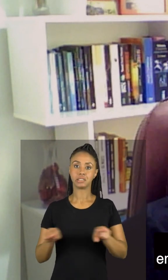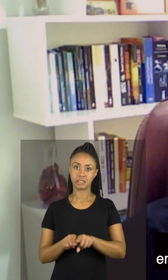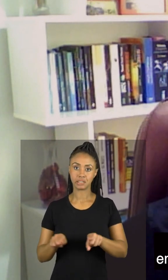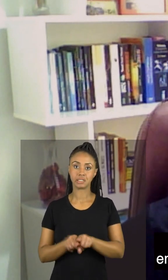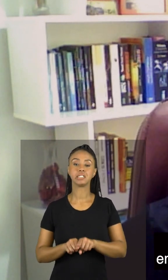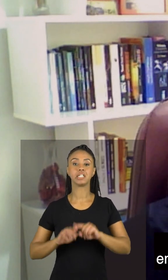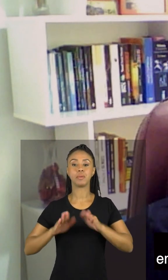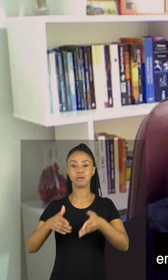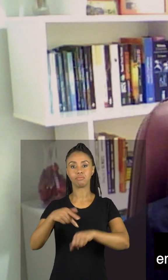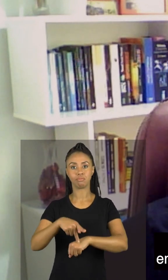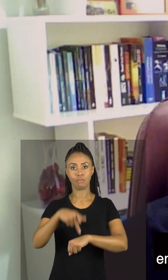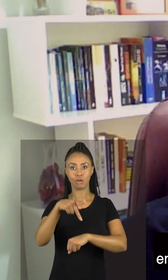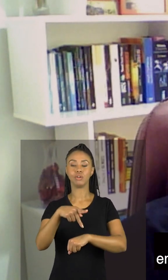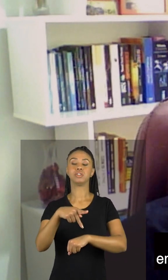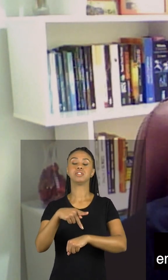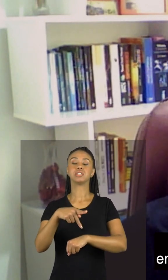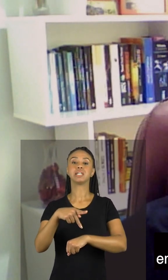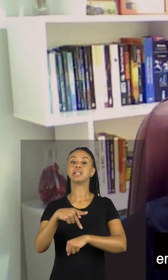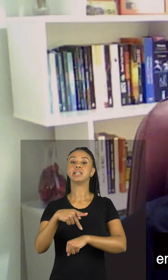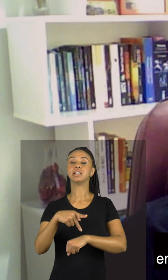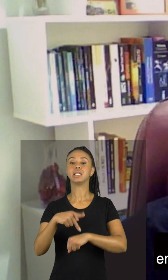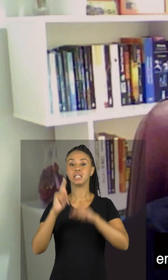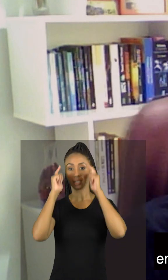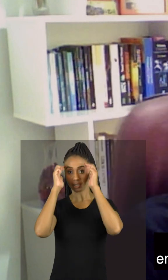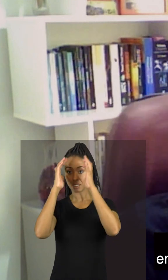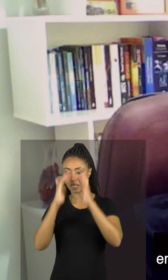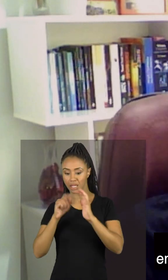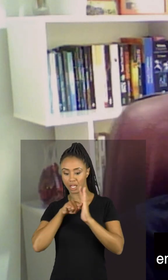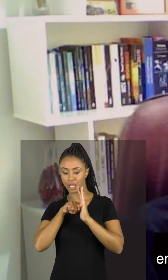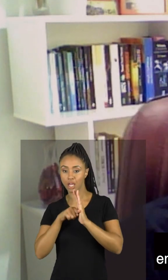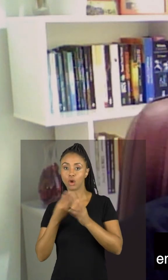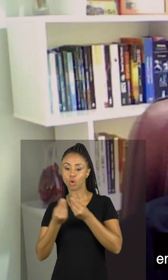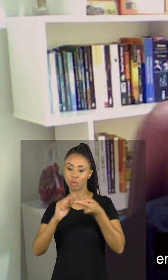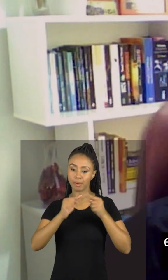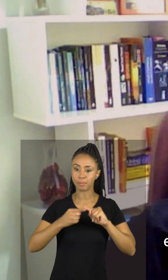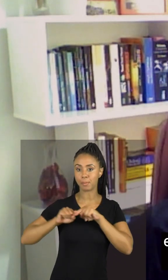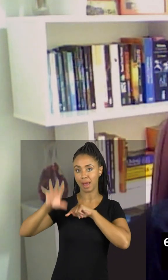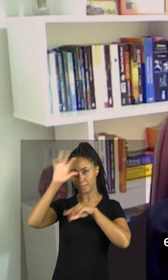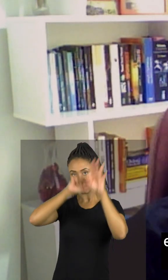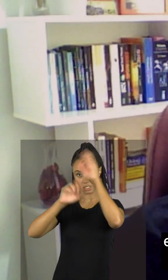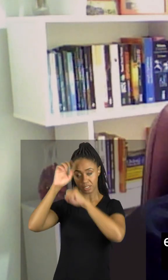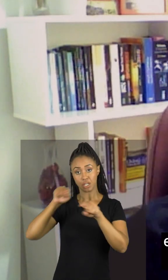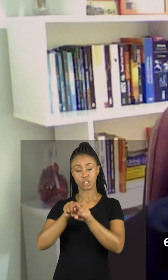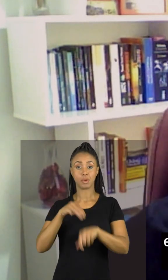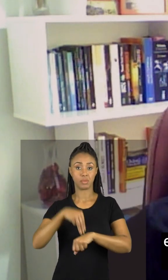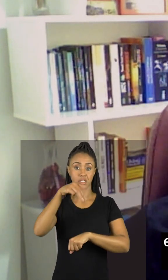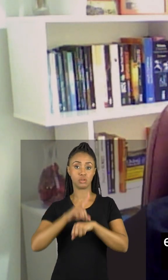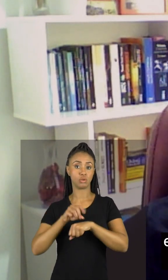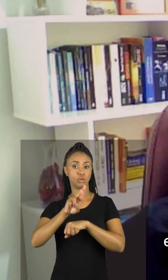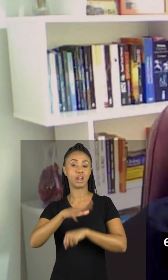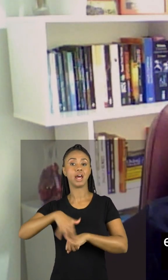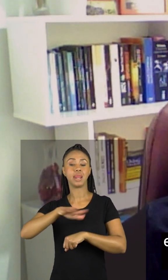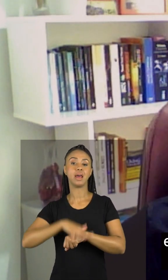uma especialização em neurociência e aprendizagem e um mestrado e um doutorado